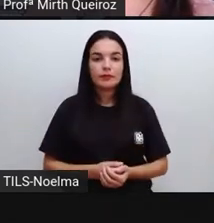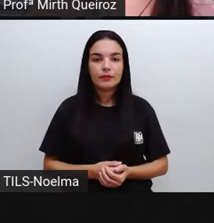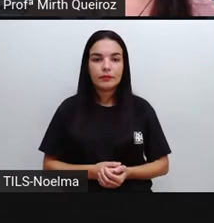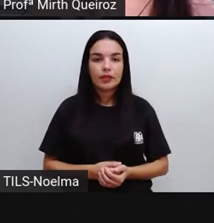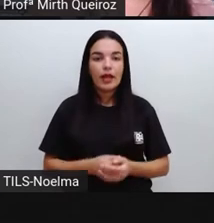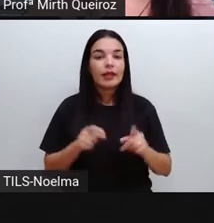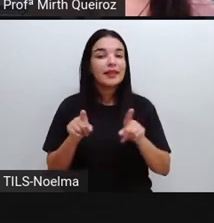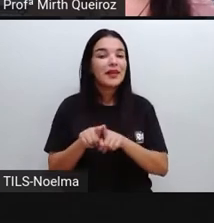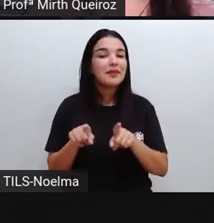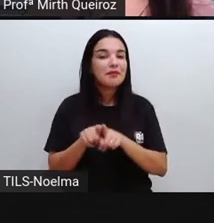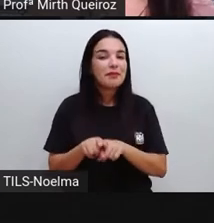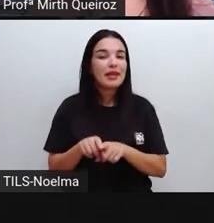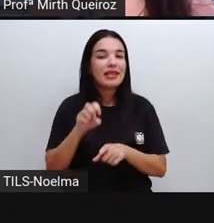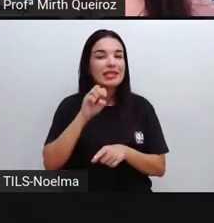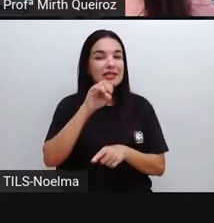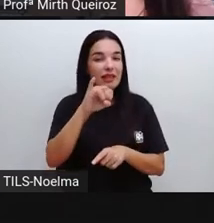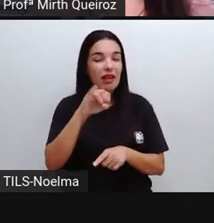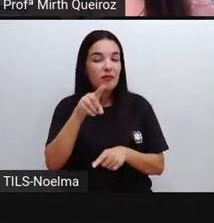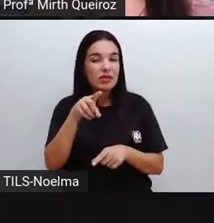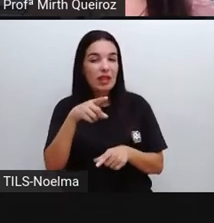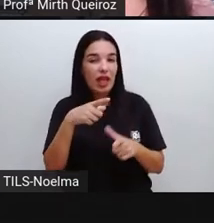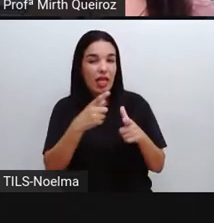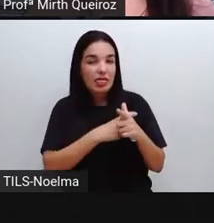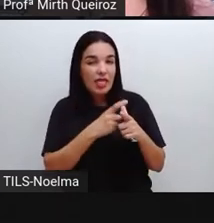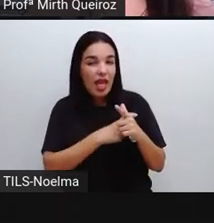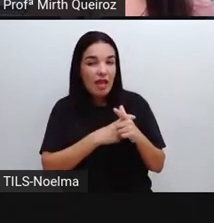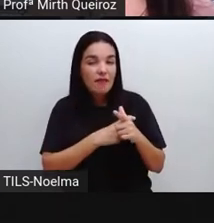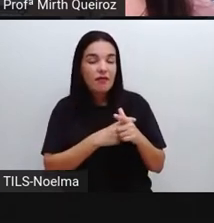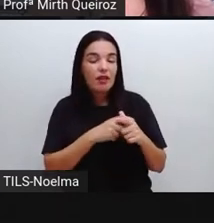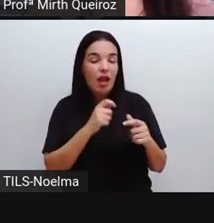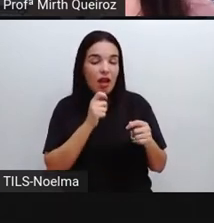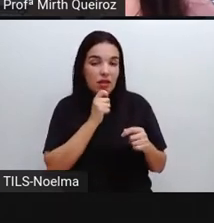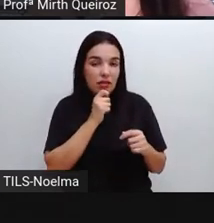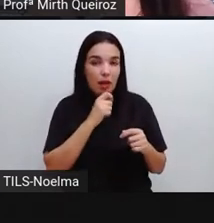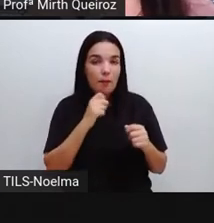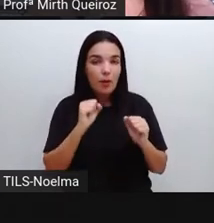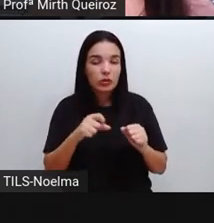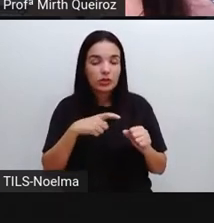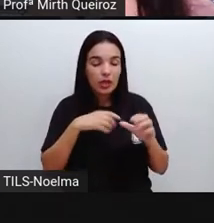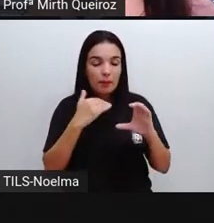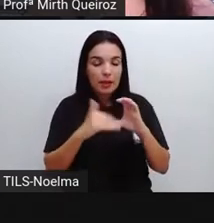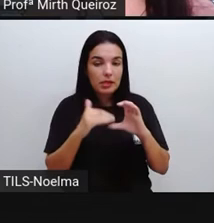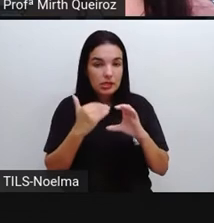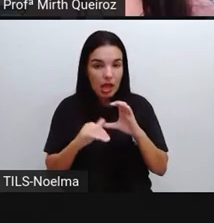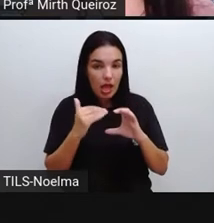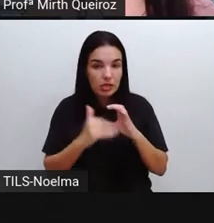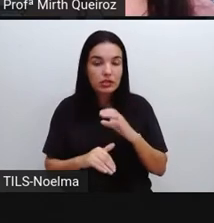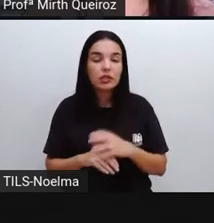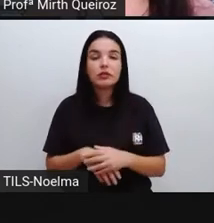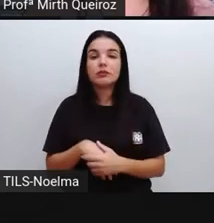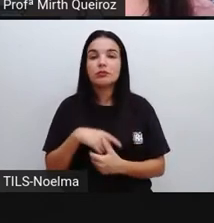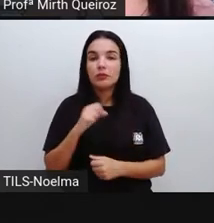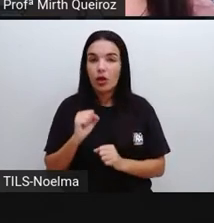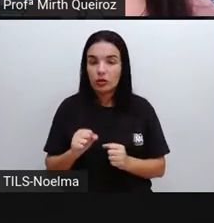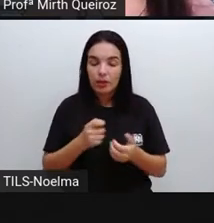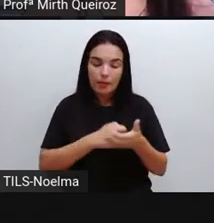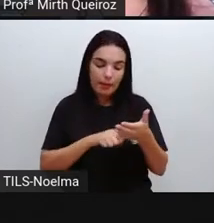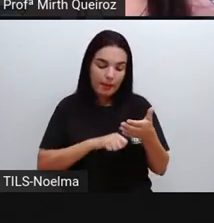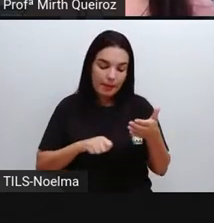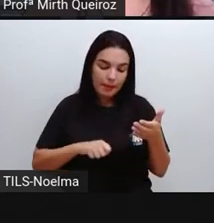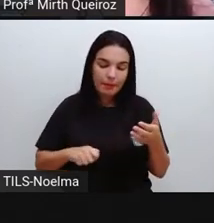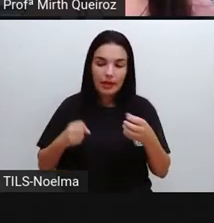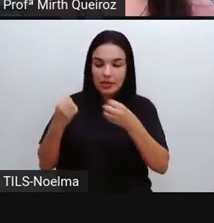A mensagem sobre débitos anteriores, caso tenha algum débito que não foi pago, né? Uma conta que não foi paga aí